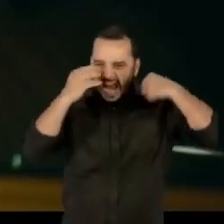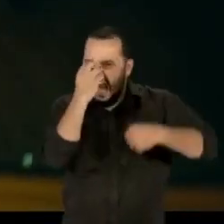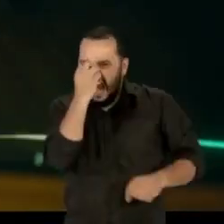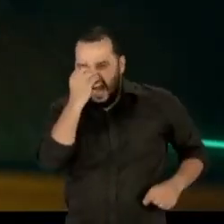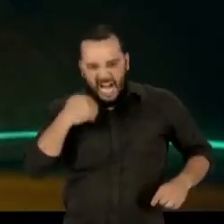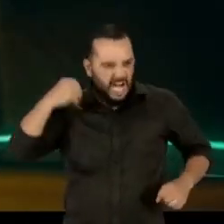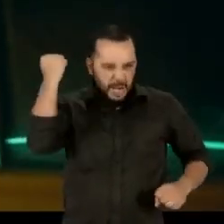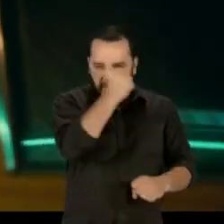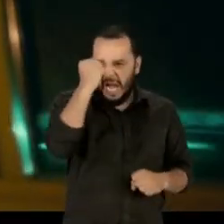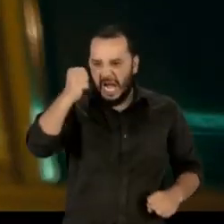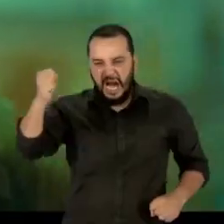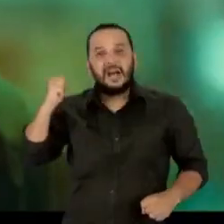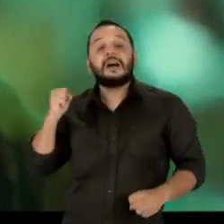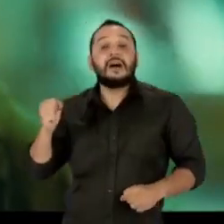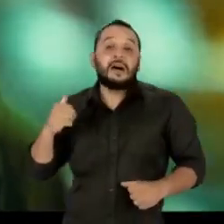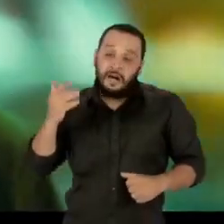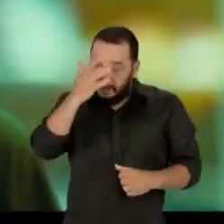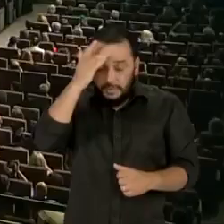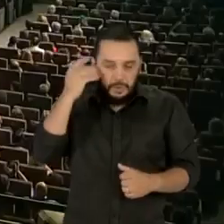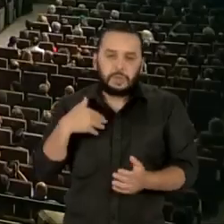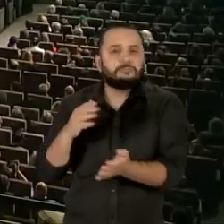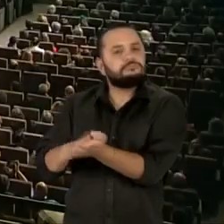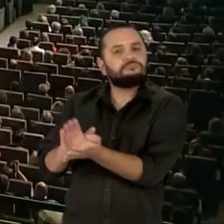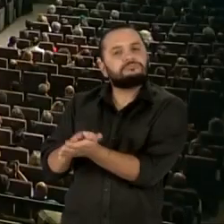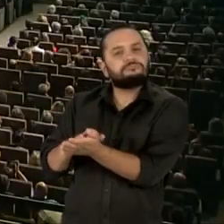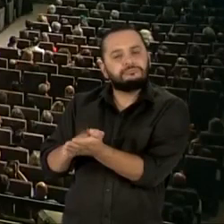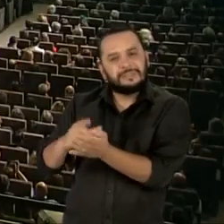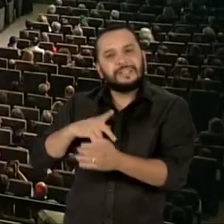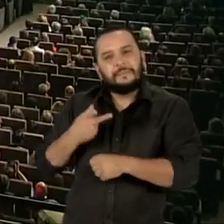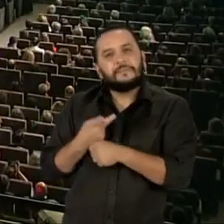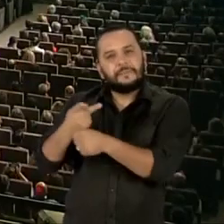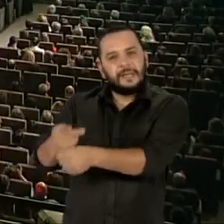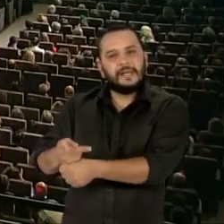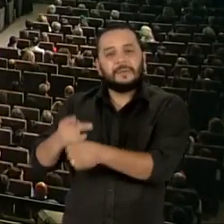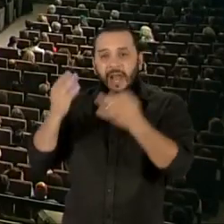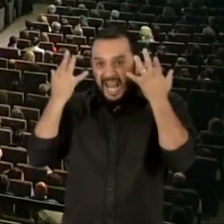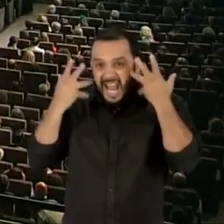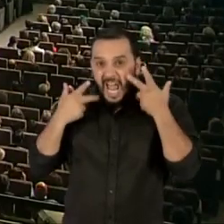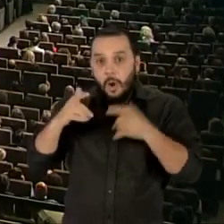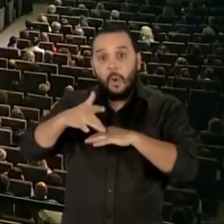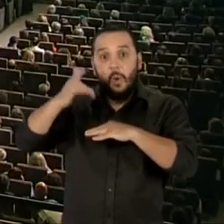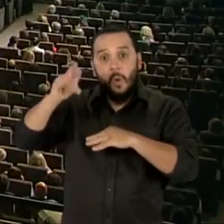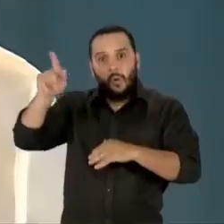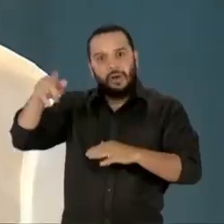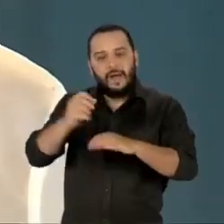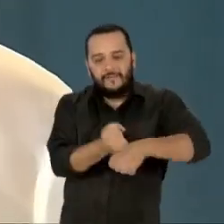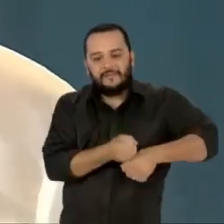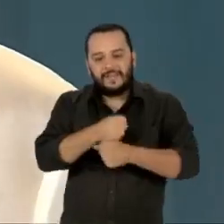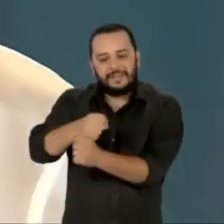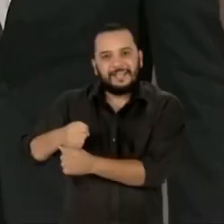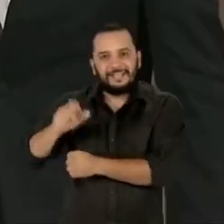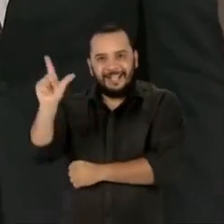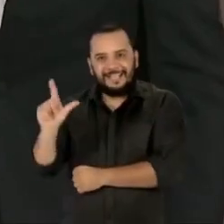O longa foi elogiado por grande parte da crítica e levou o cobiçado Leão de Ouro no Festival de Cinema de Veneza, na Itália.